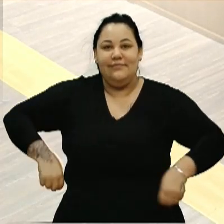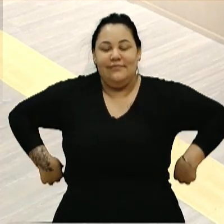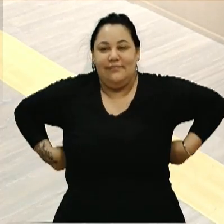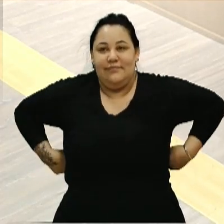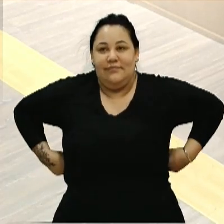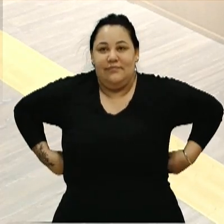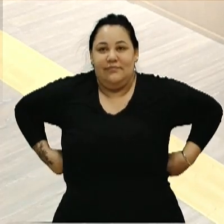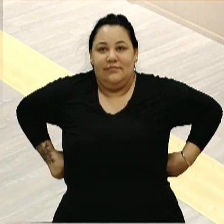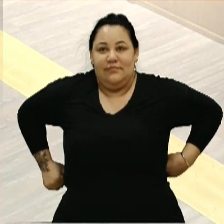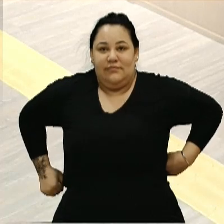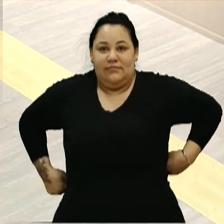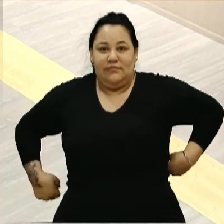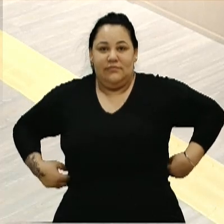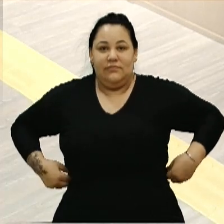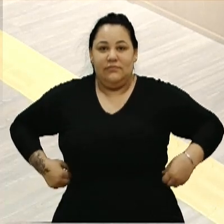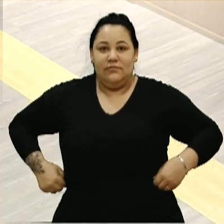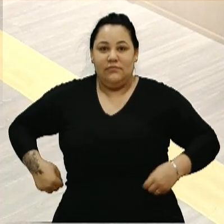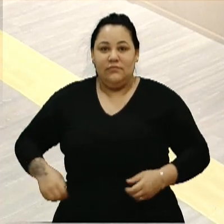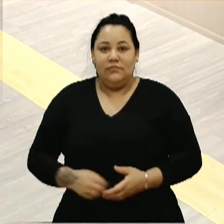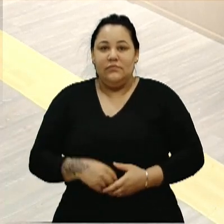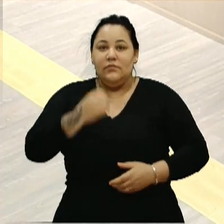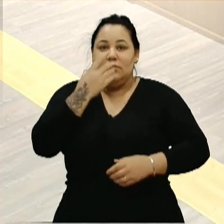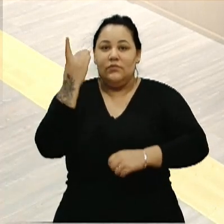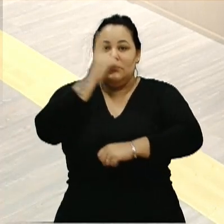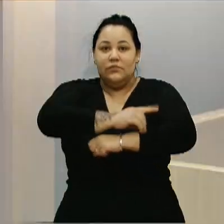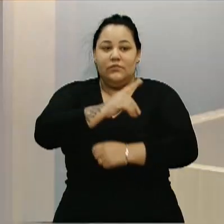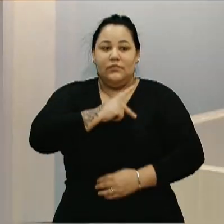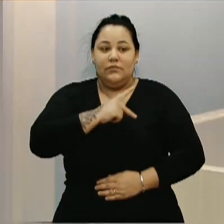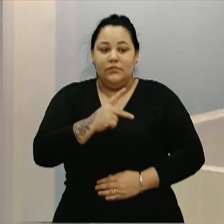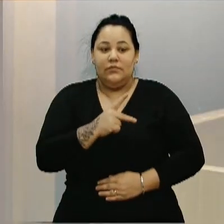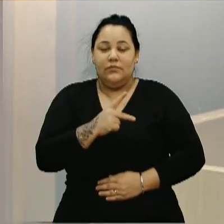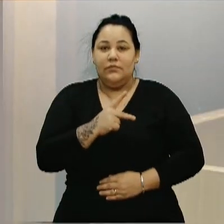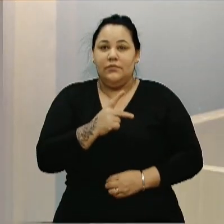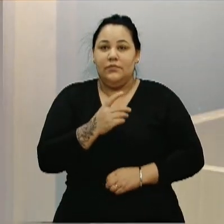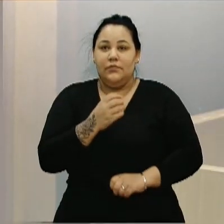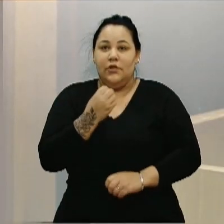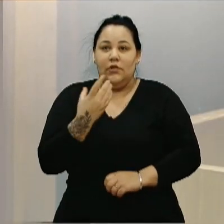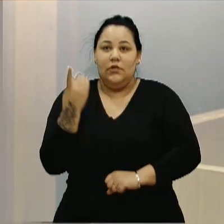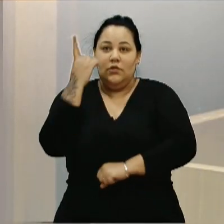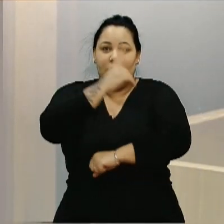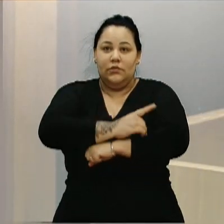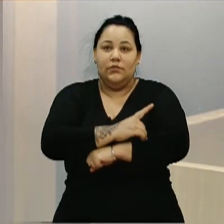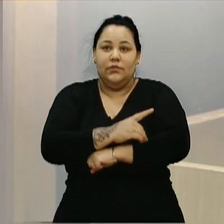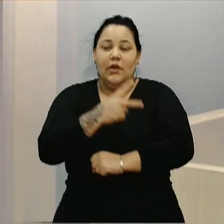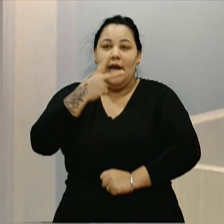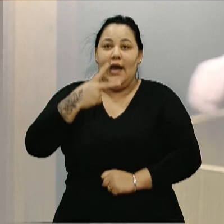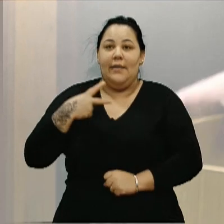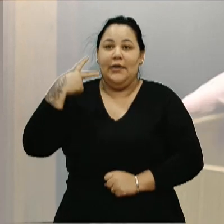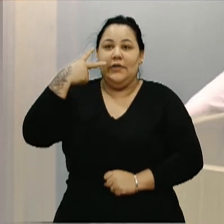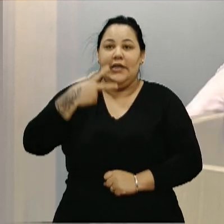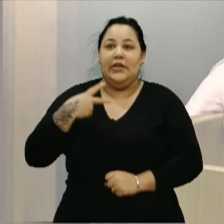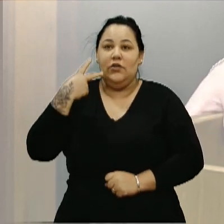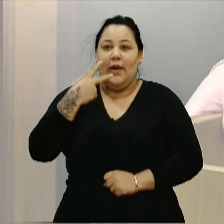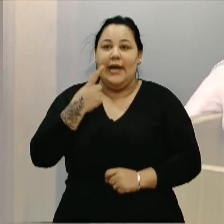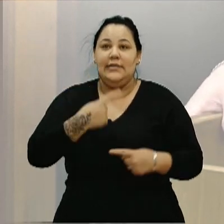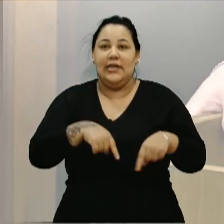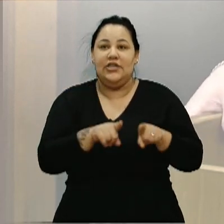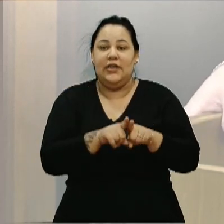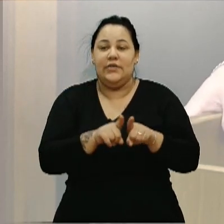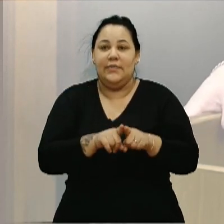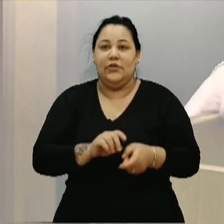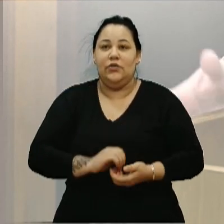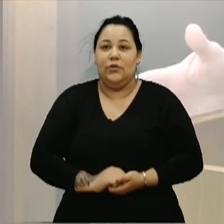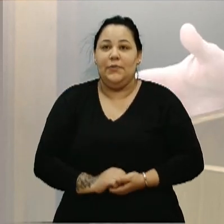Bom dia. Bom dia, presidente. Bom dia, senhoras e senhores vereadores. Em especial, agradecer a presença do